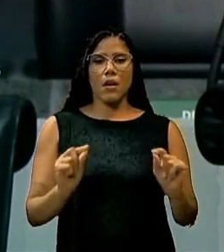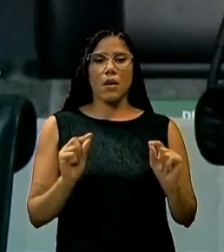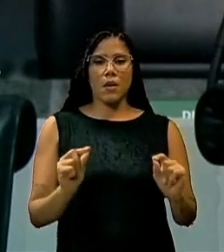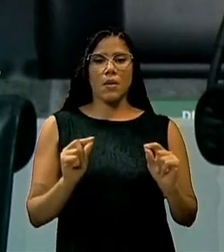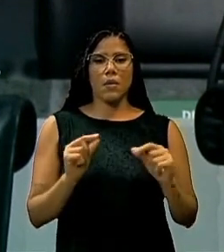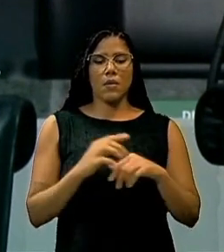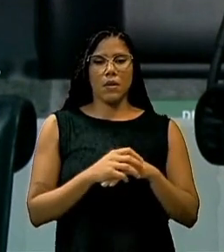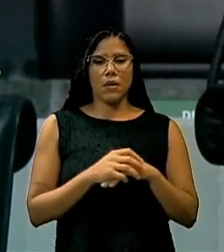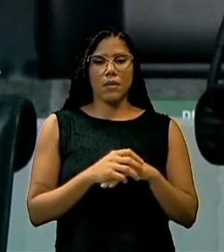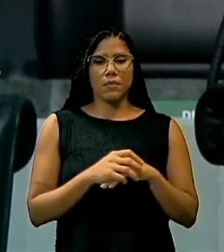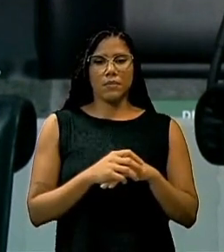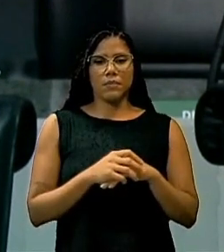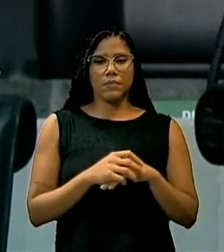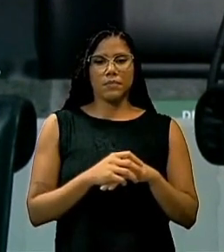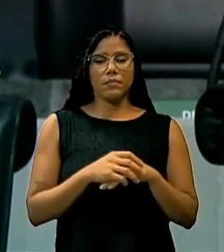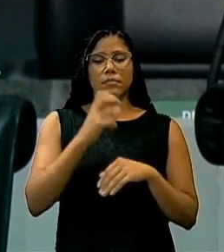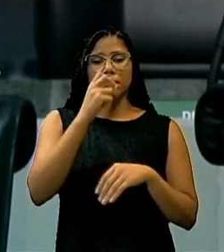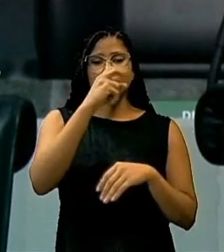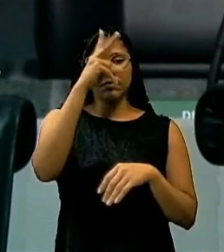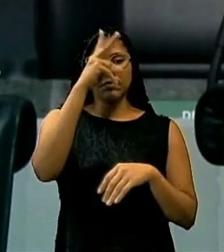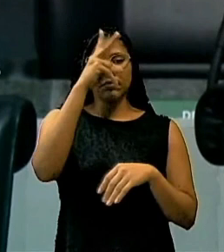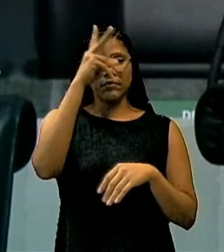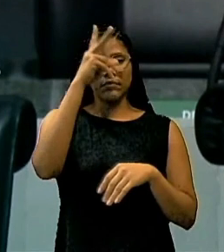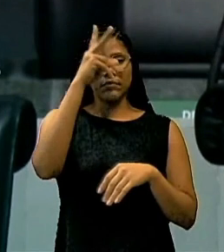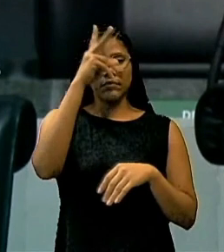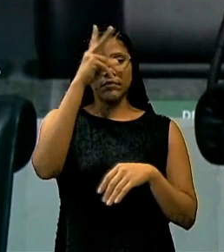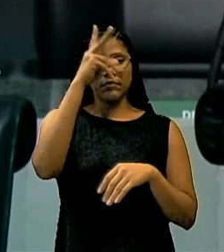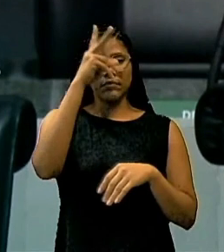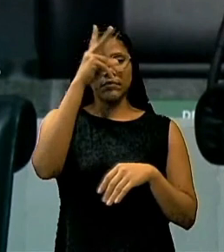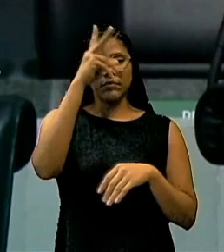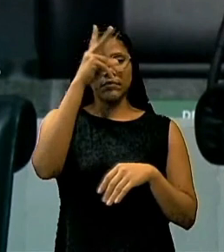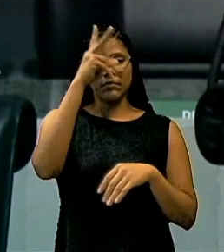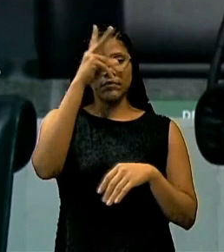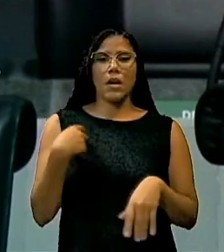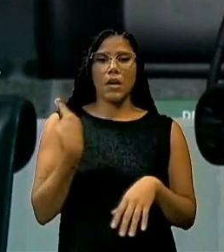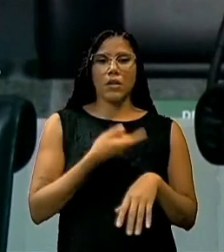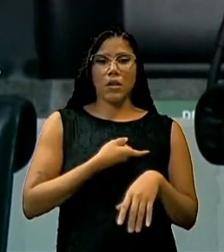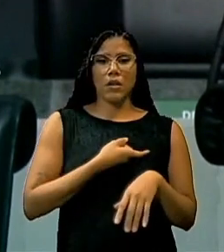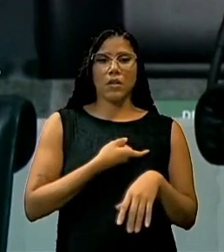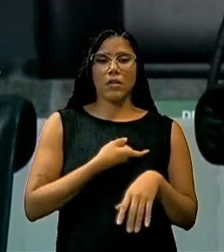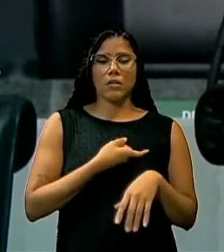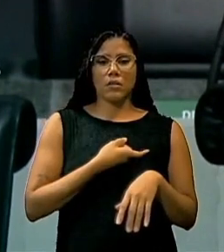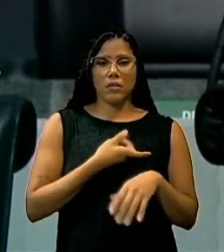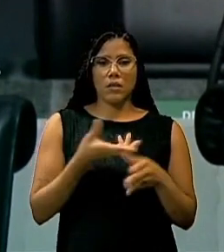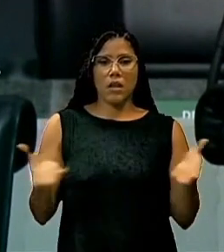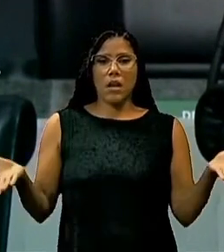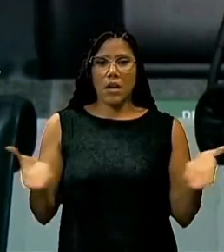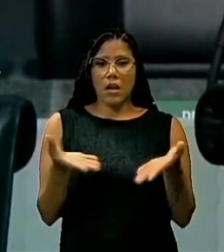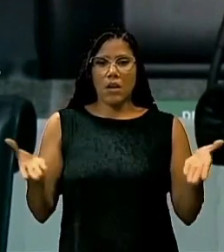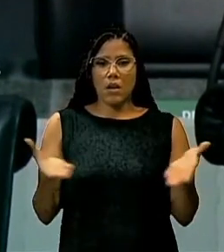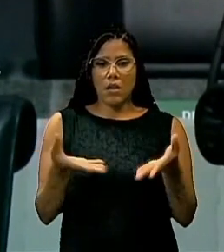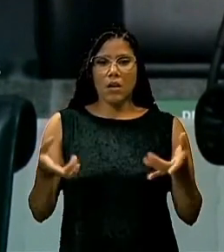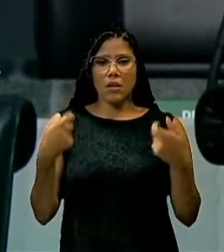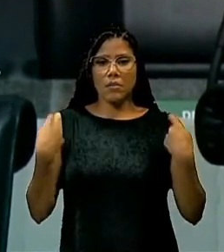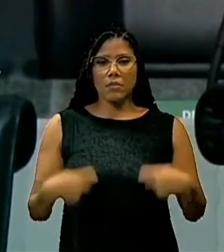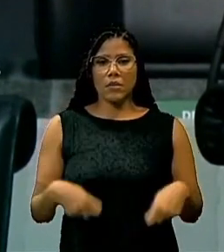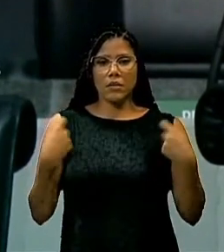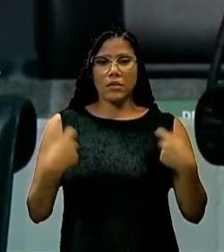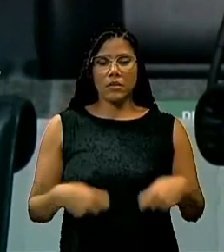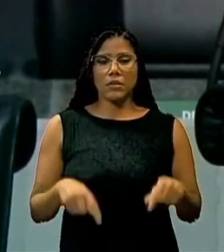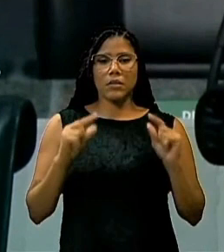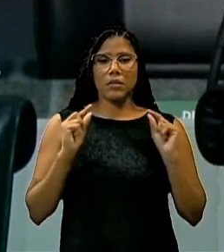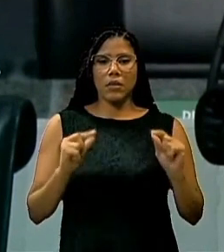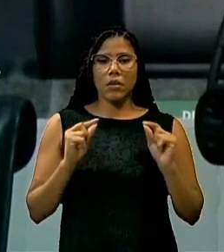a Prefeitura. Mas vamos aqui sermos, deputado Antônio Henrique,